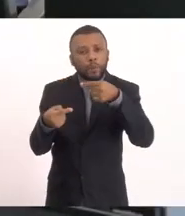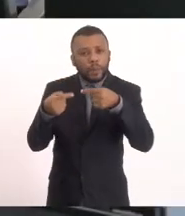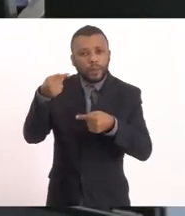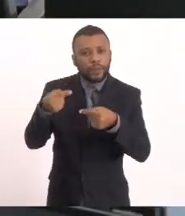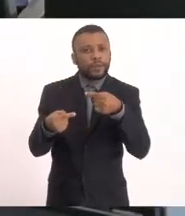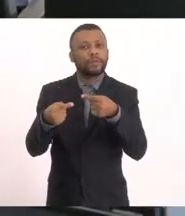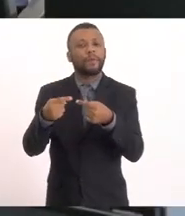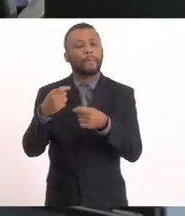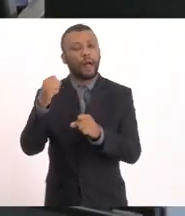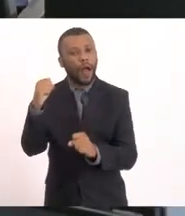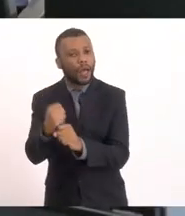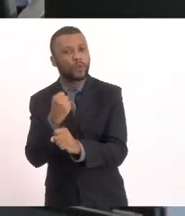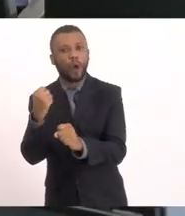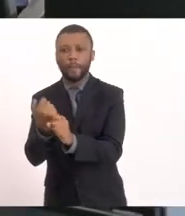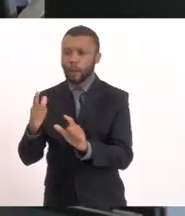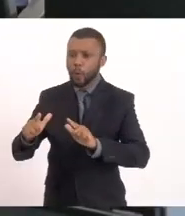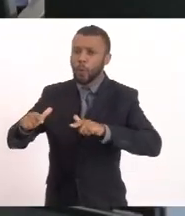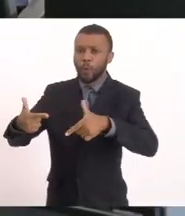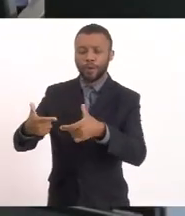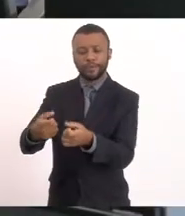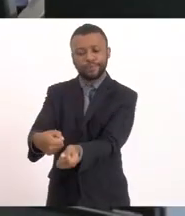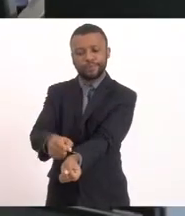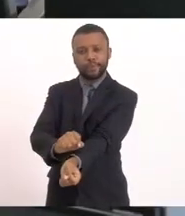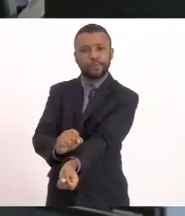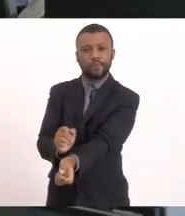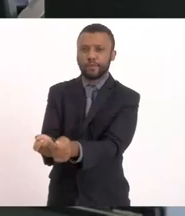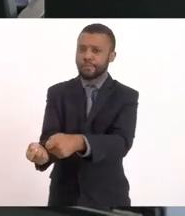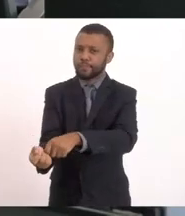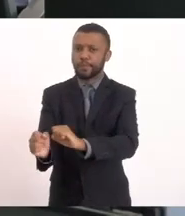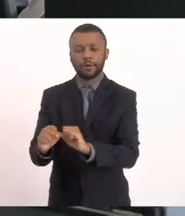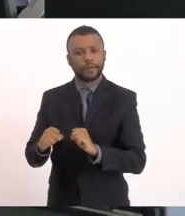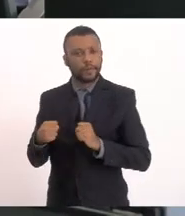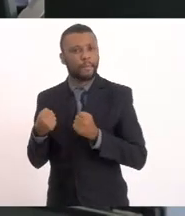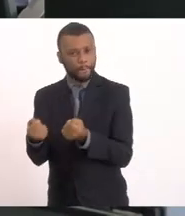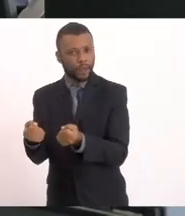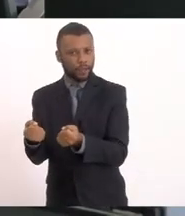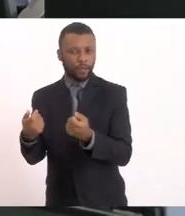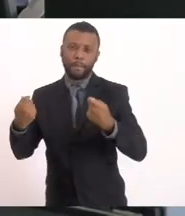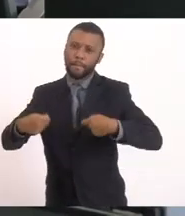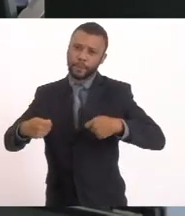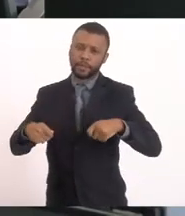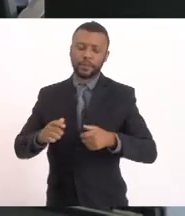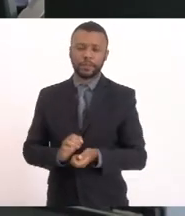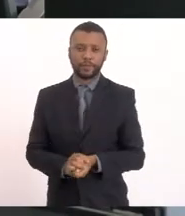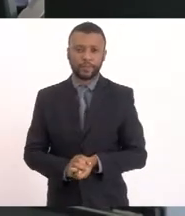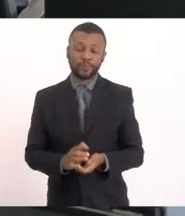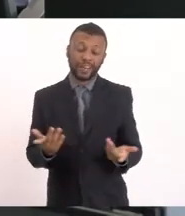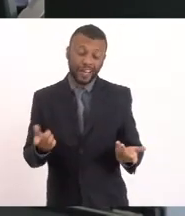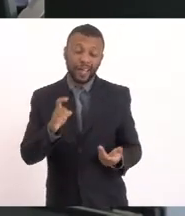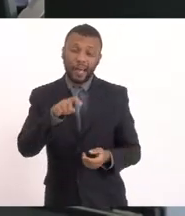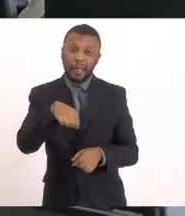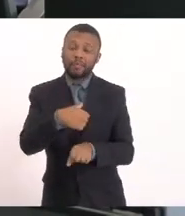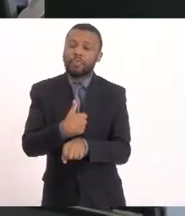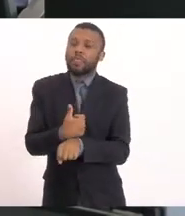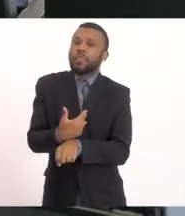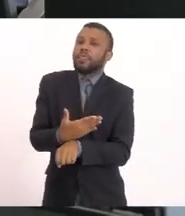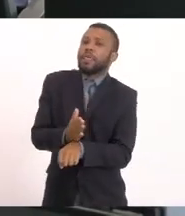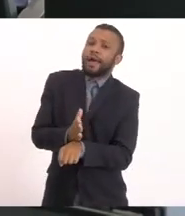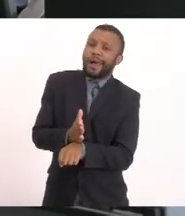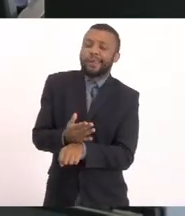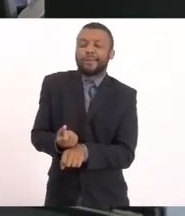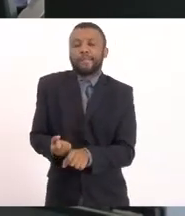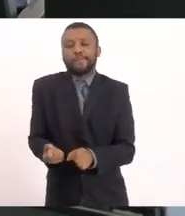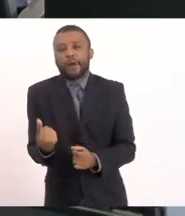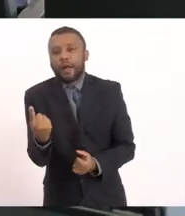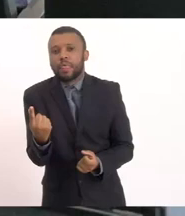obras E empenho Eu acho que isso É que está faltando E é isso que a gente Vai cobrar Eu acho que já passou Da hora de ficar Um ou